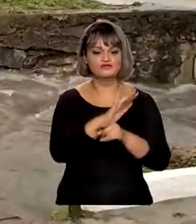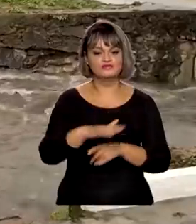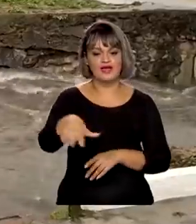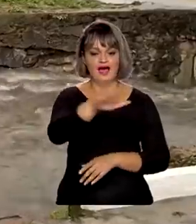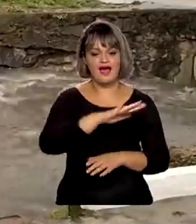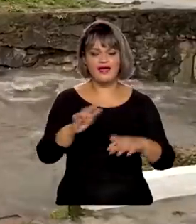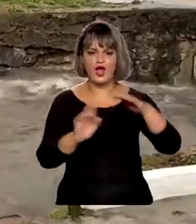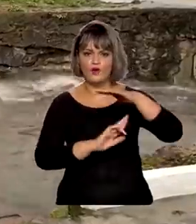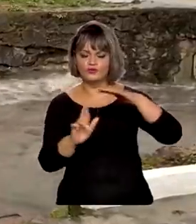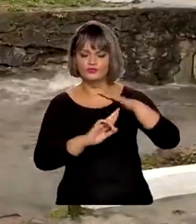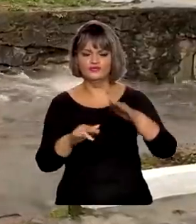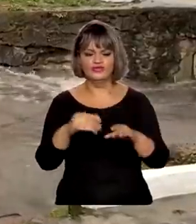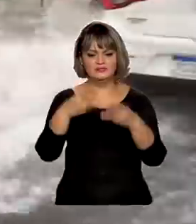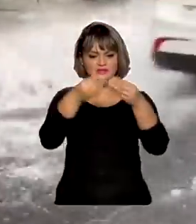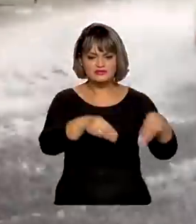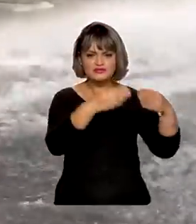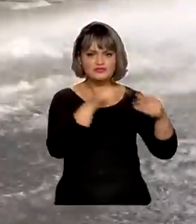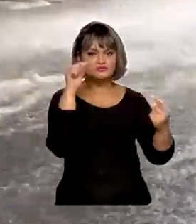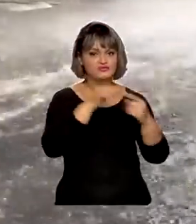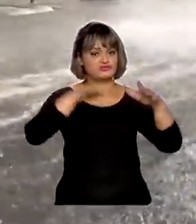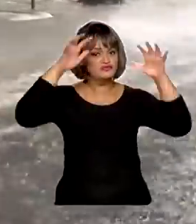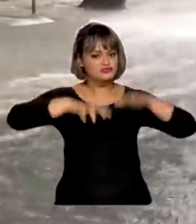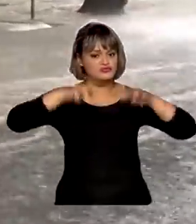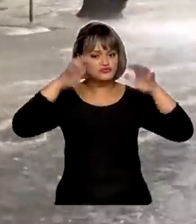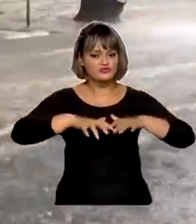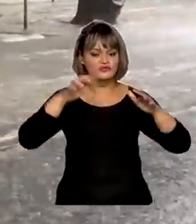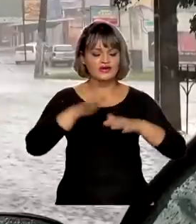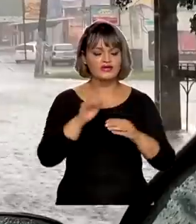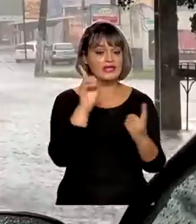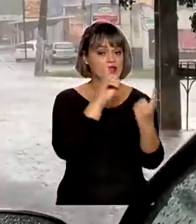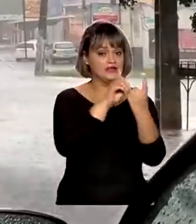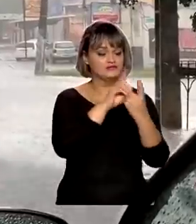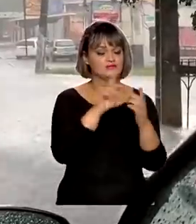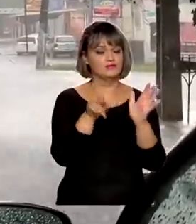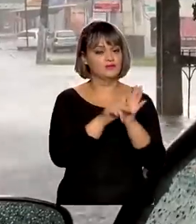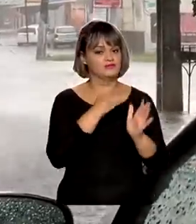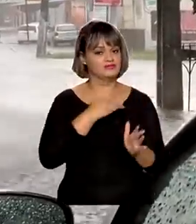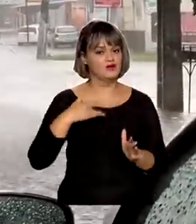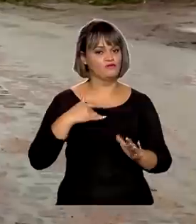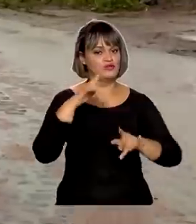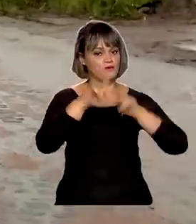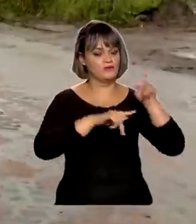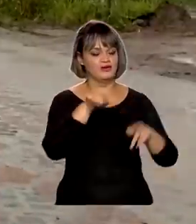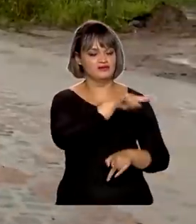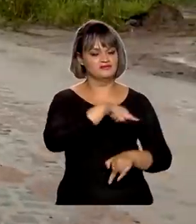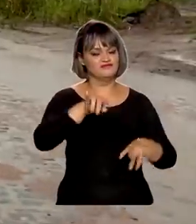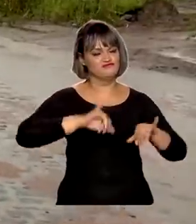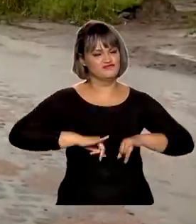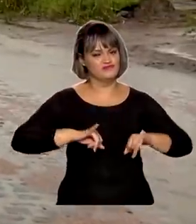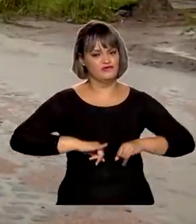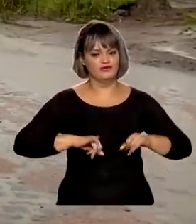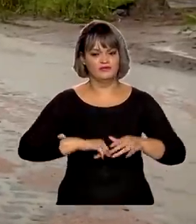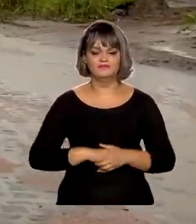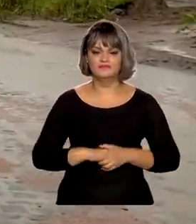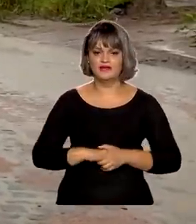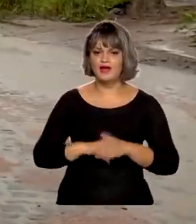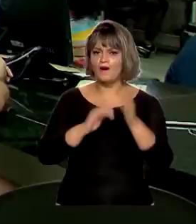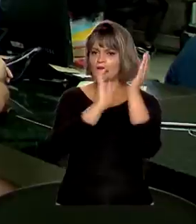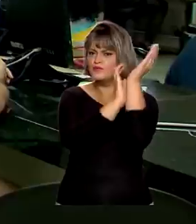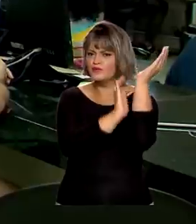rodovias danificadas pelas chuvas no país e atendimento de saúde à população atingida. Menos